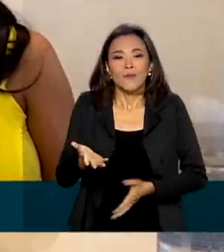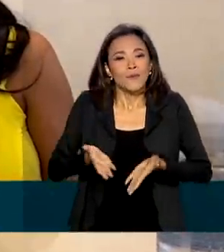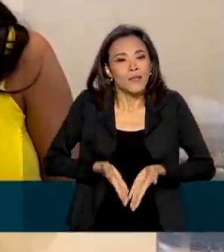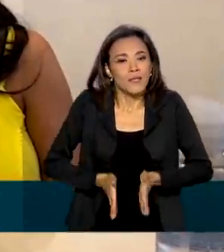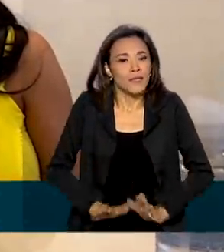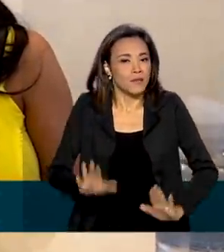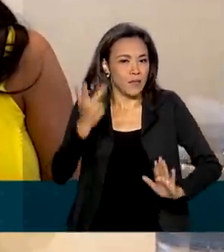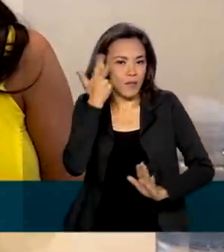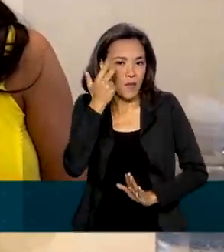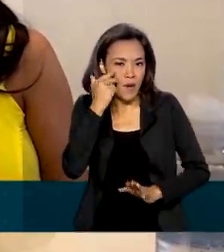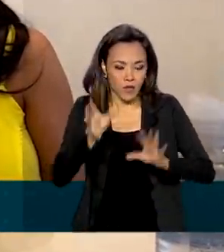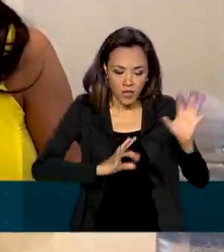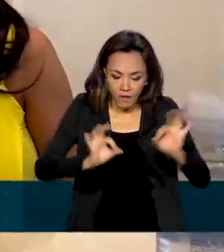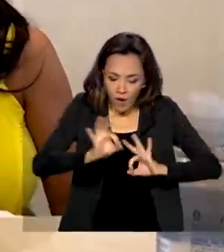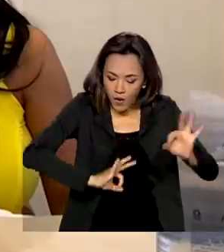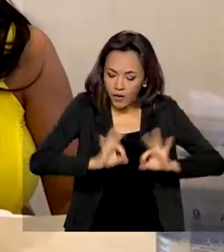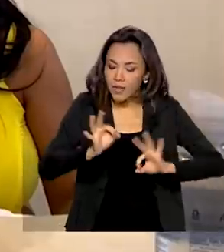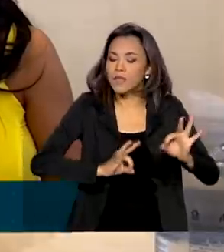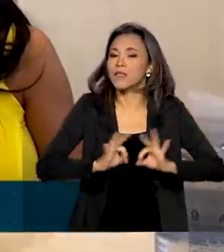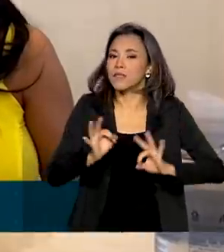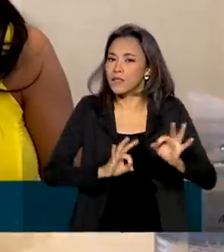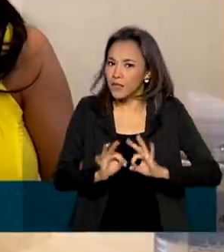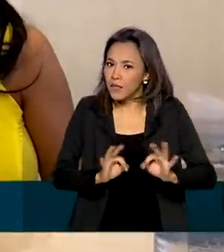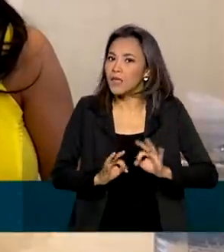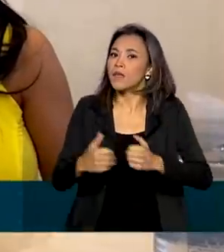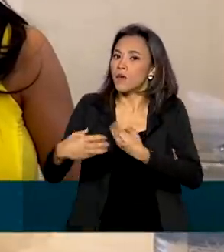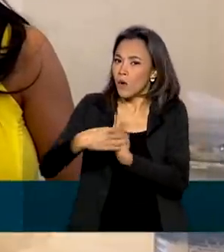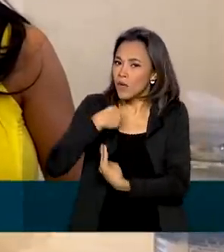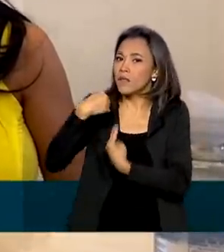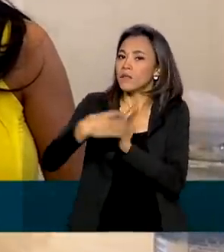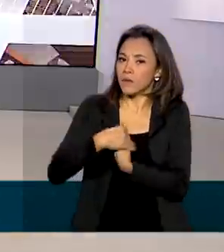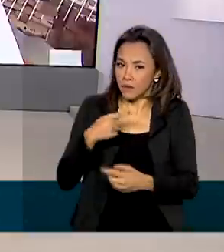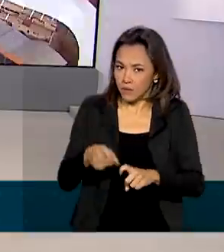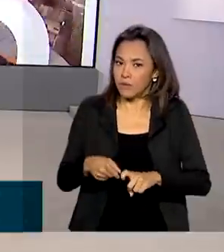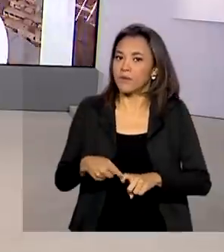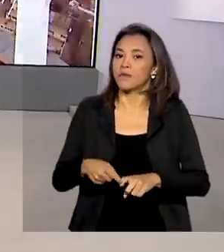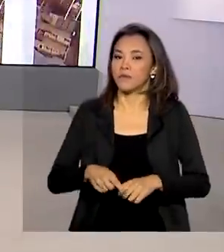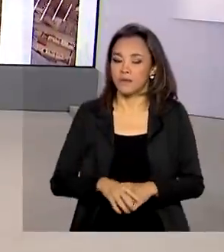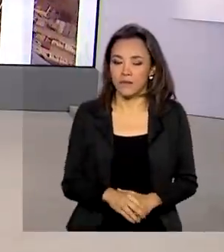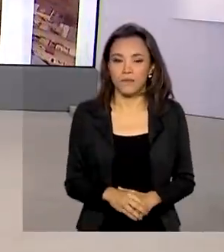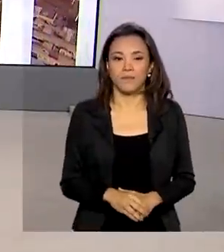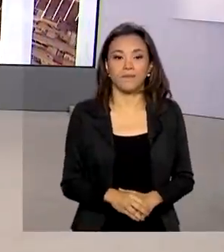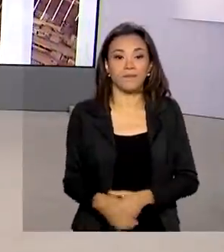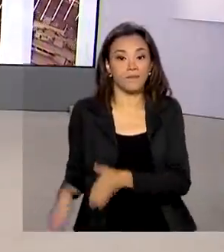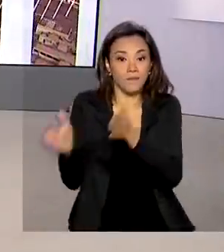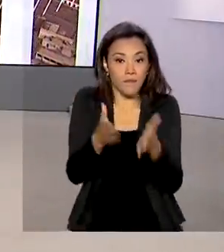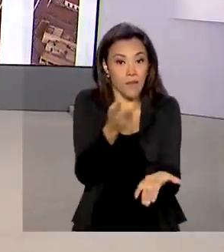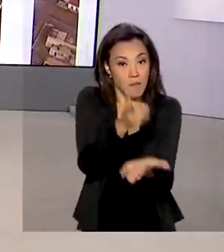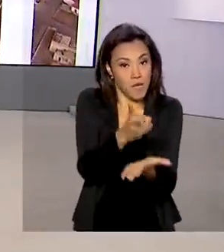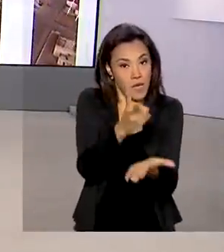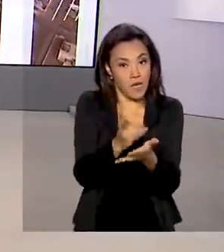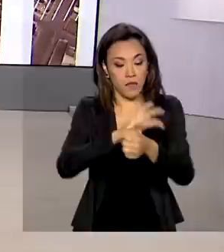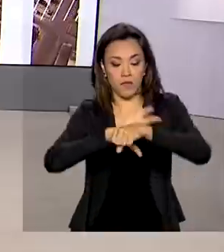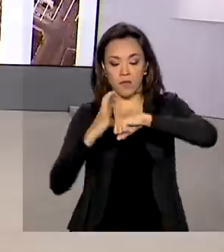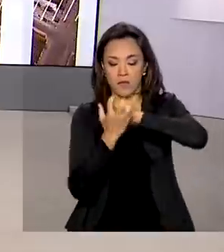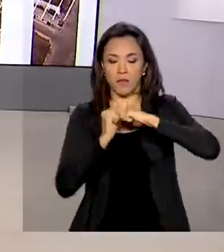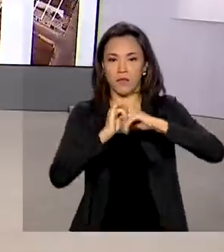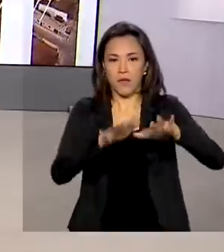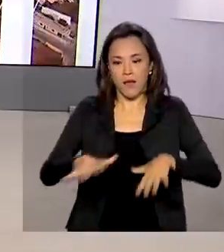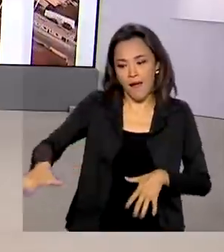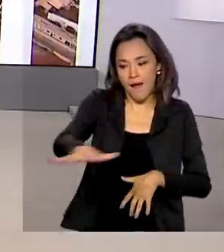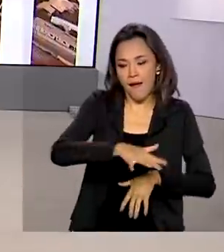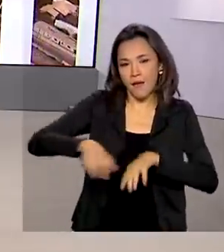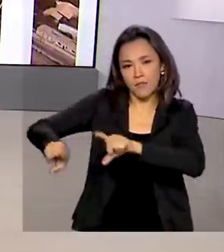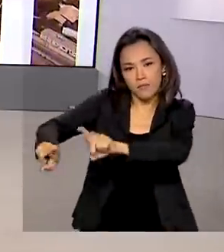planejando e se organizando nesse sentido, com todo acompanhamento médico. Mesmo com a pandemia, o setor agropecuário